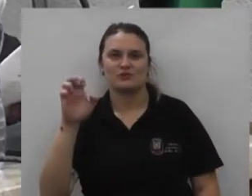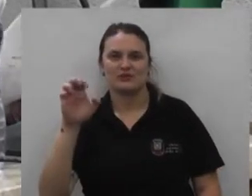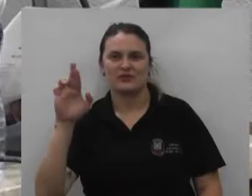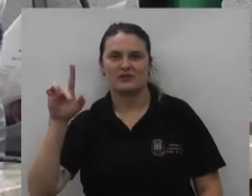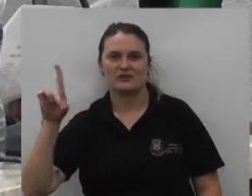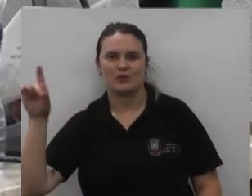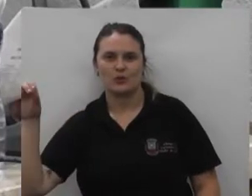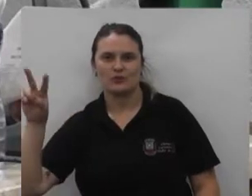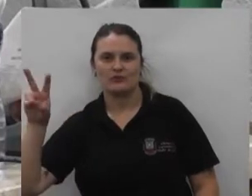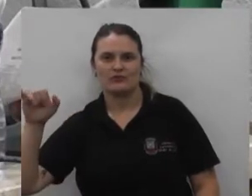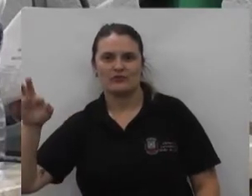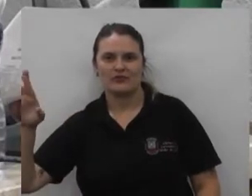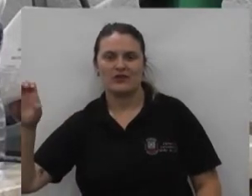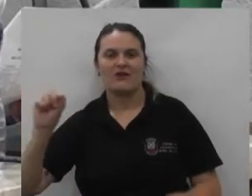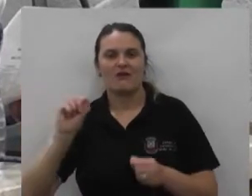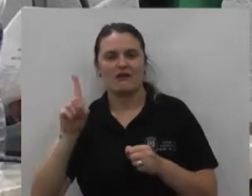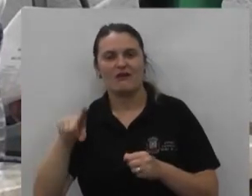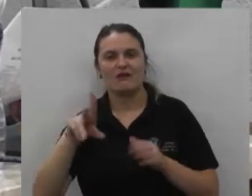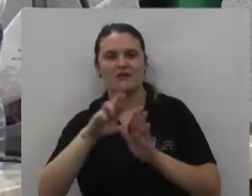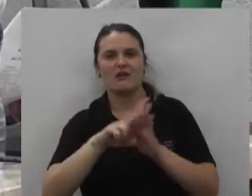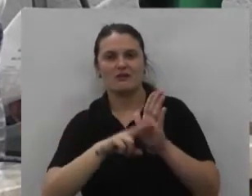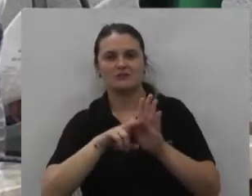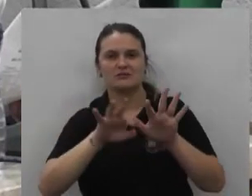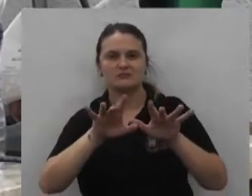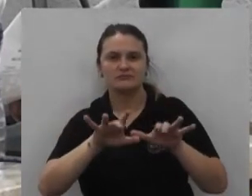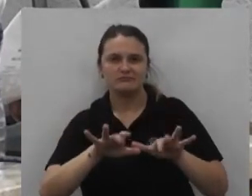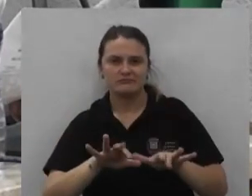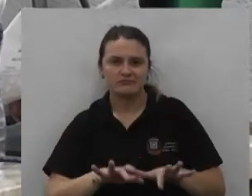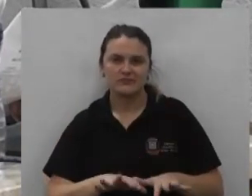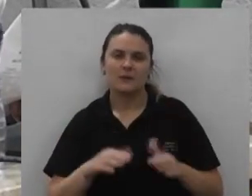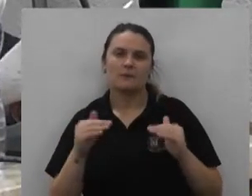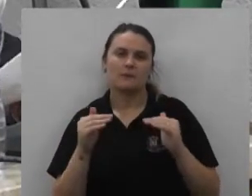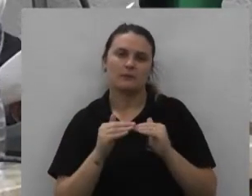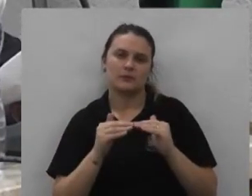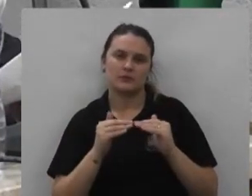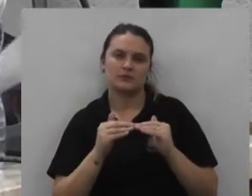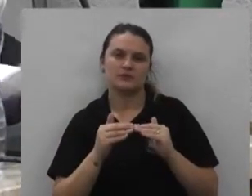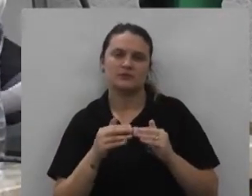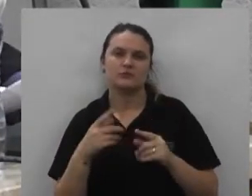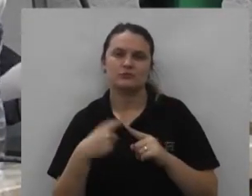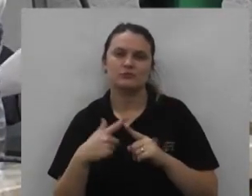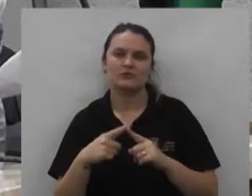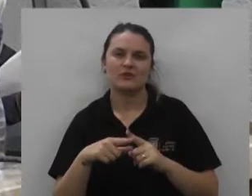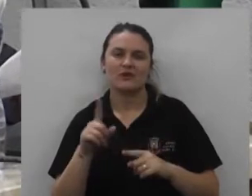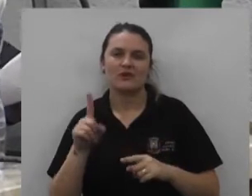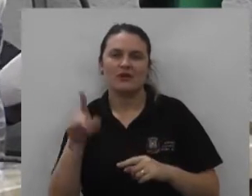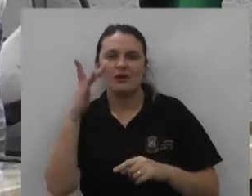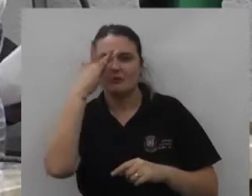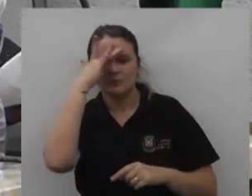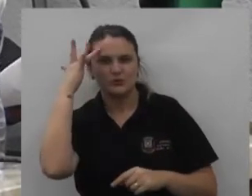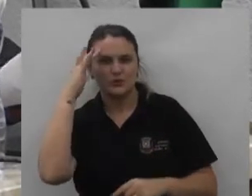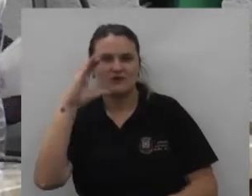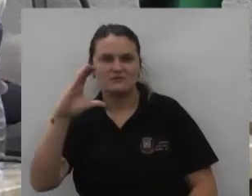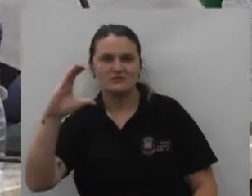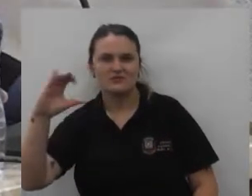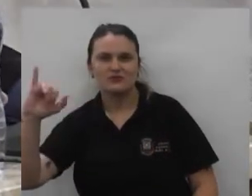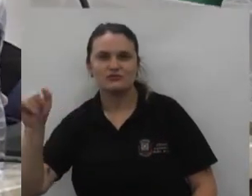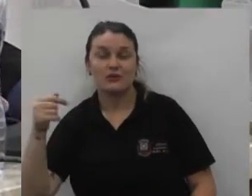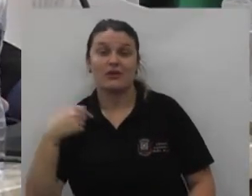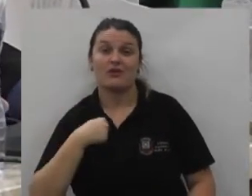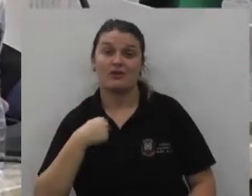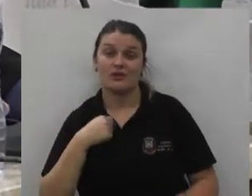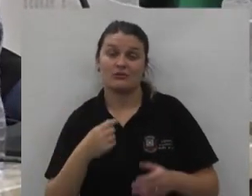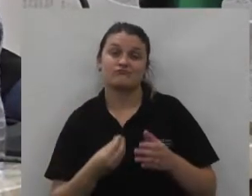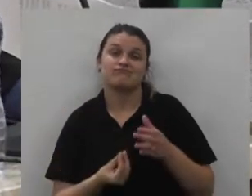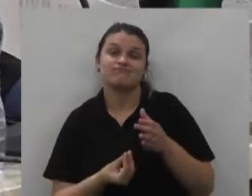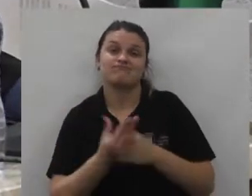do parecer de Constituição e Justiça desse projeto visto que sou membro da CCJ mas como sou um dos